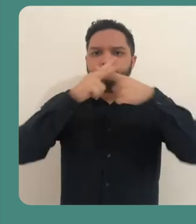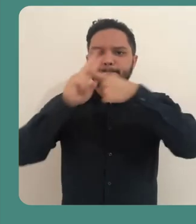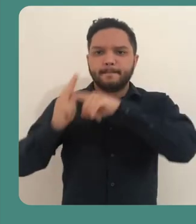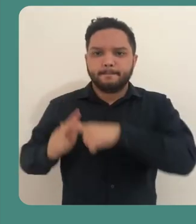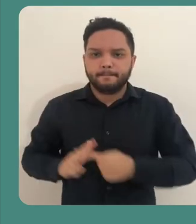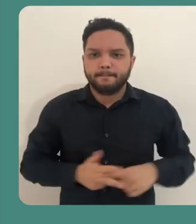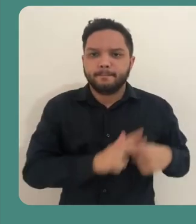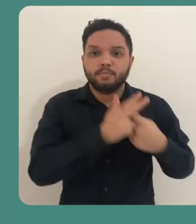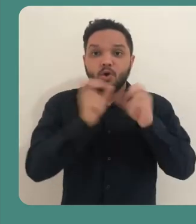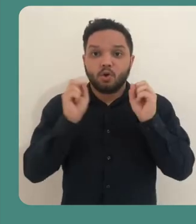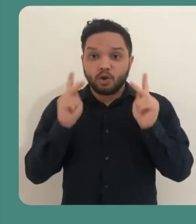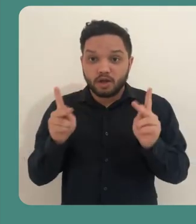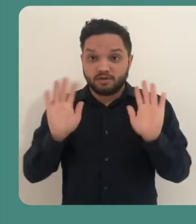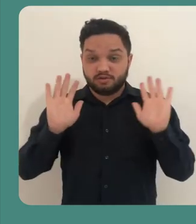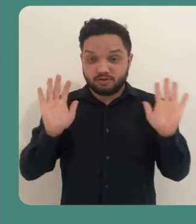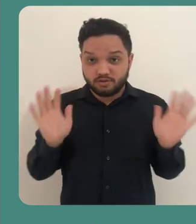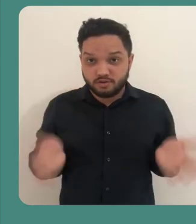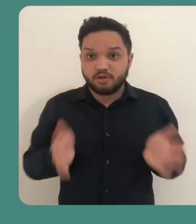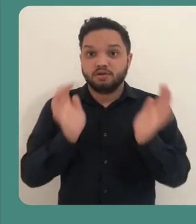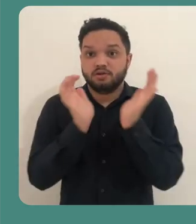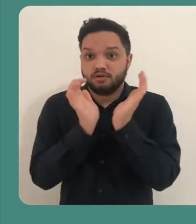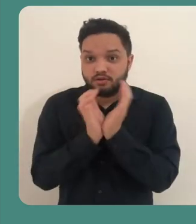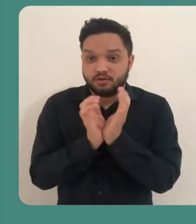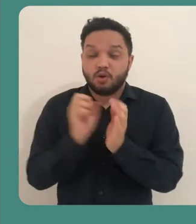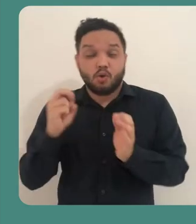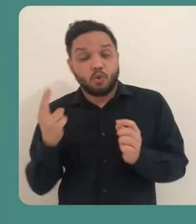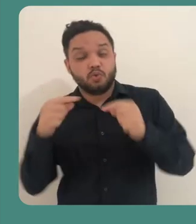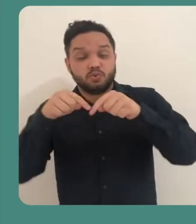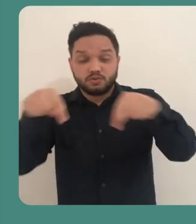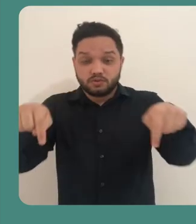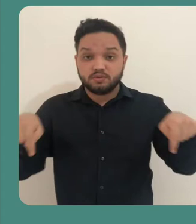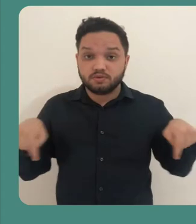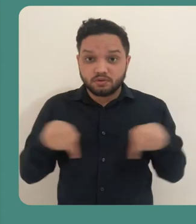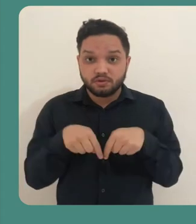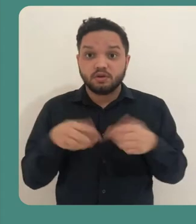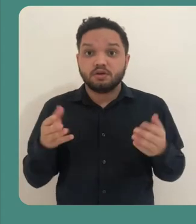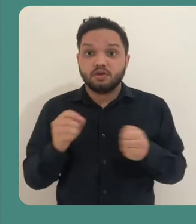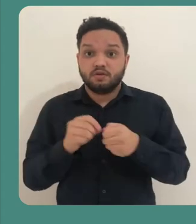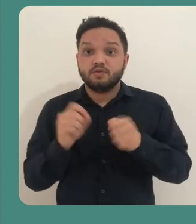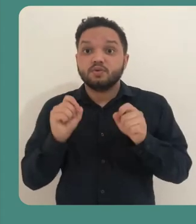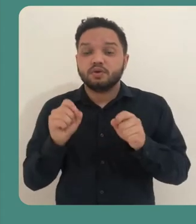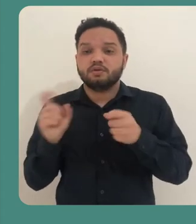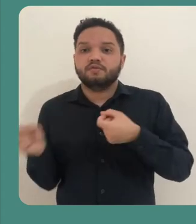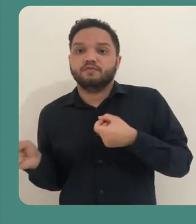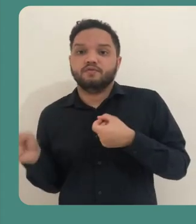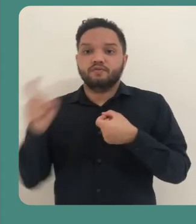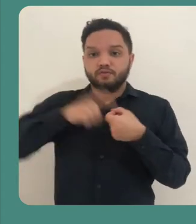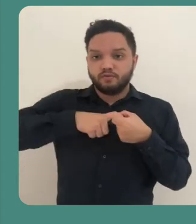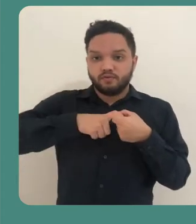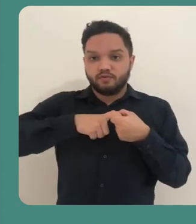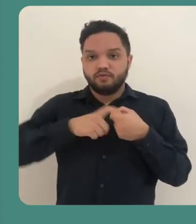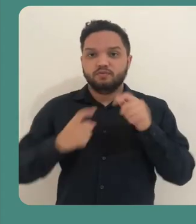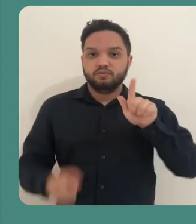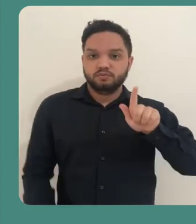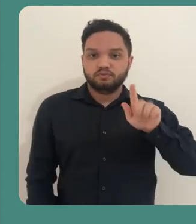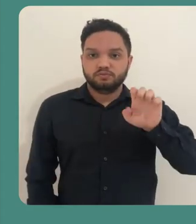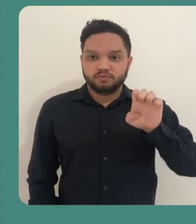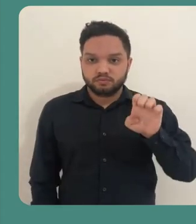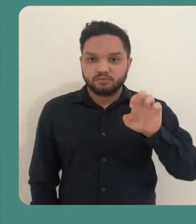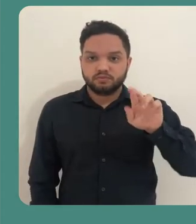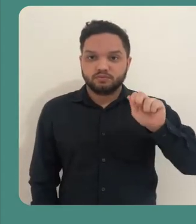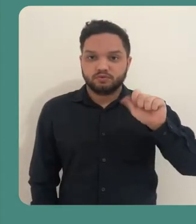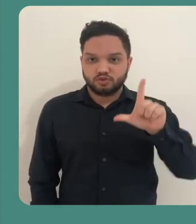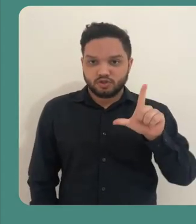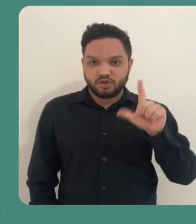de fazer toda a configuração necessária para o seu time, para a sua equipe ou sala. Você volte ao item